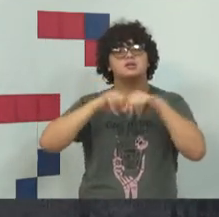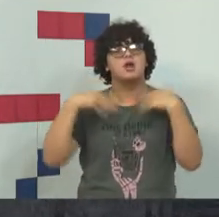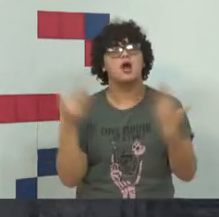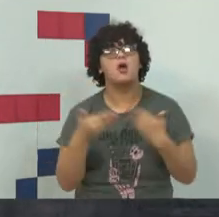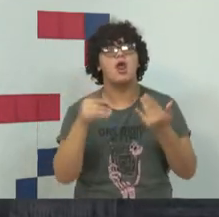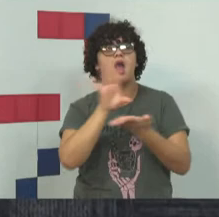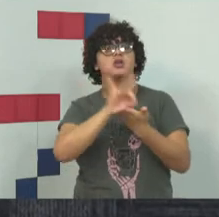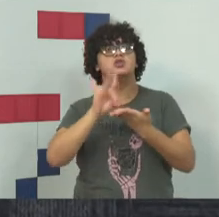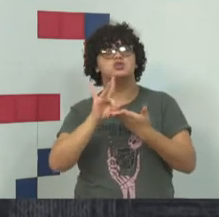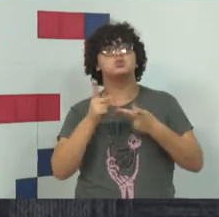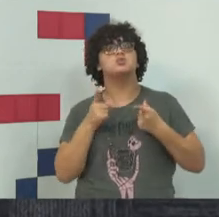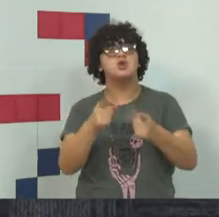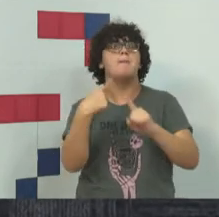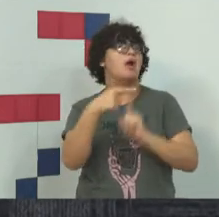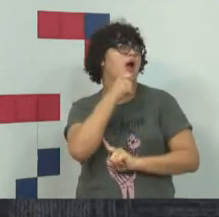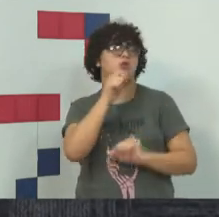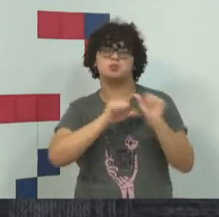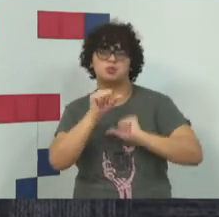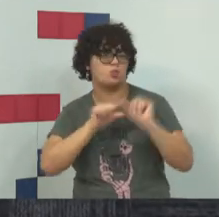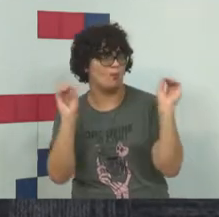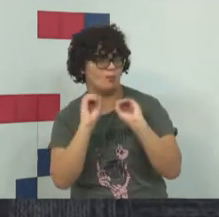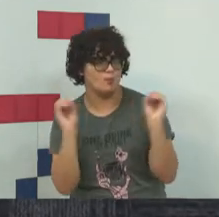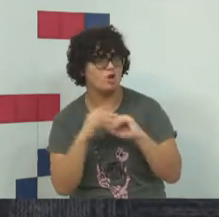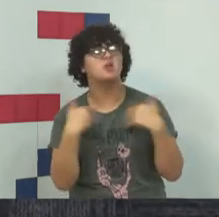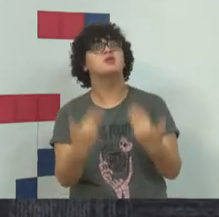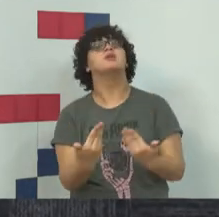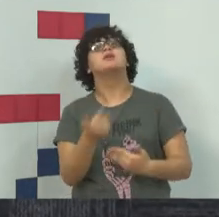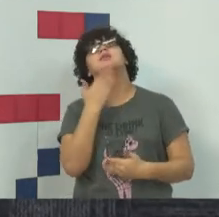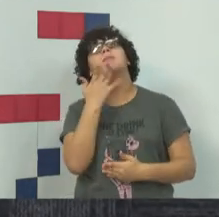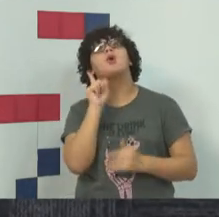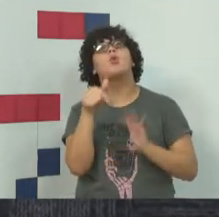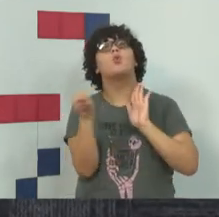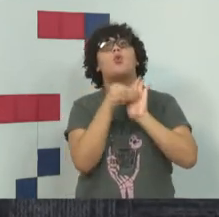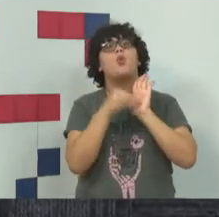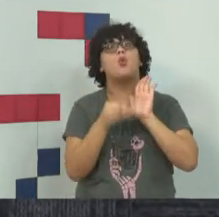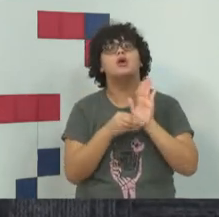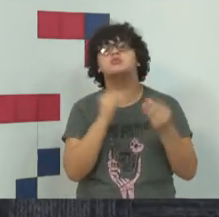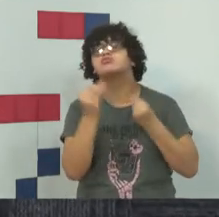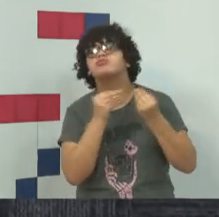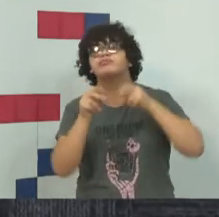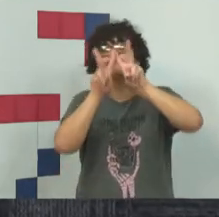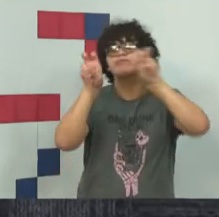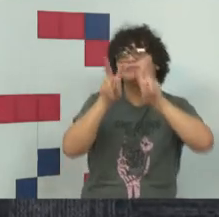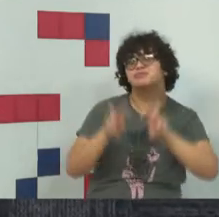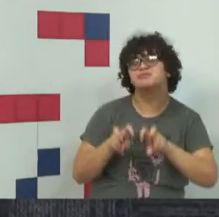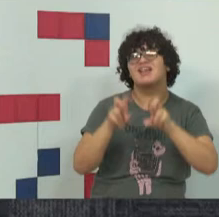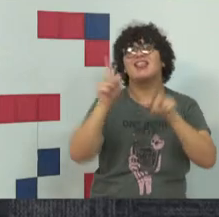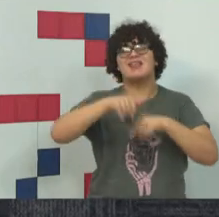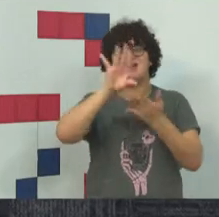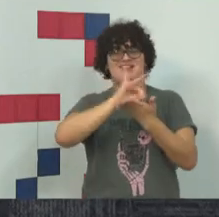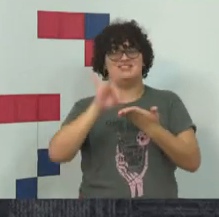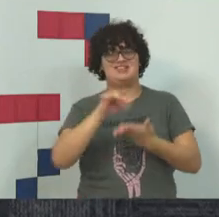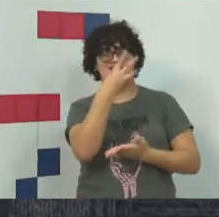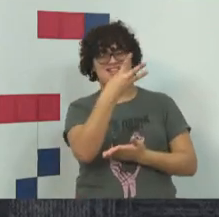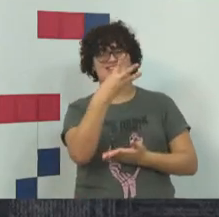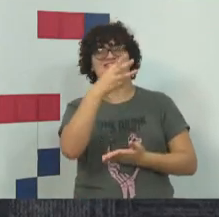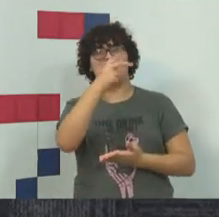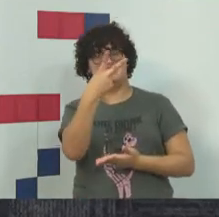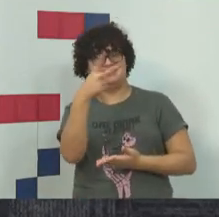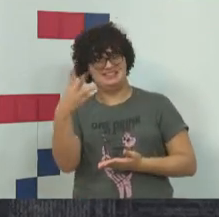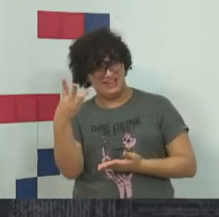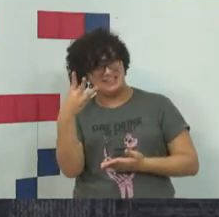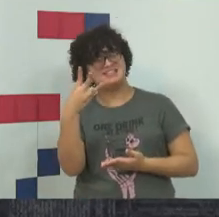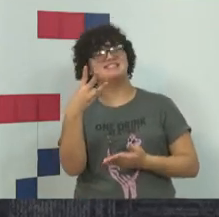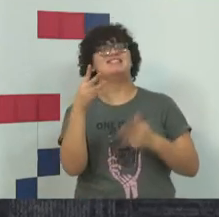ainda vale, porque não foi revogado. E ele dispõe dos seguintes termos. Artigo 323. Divulgar